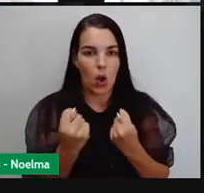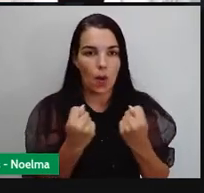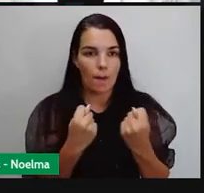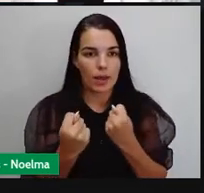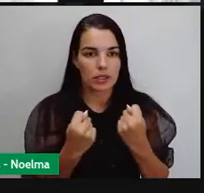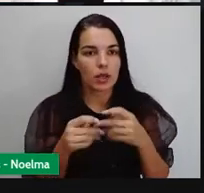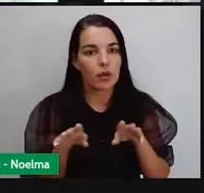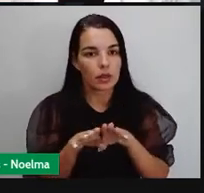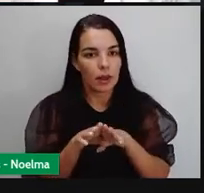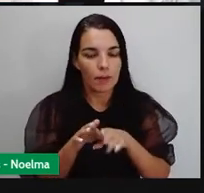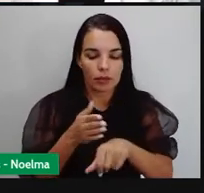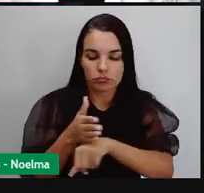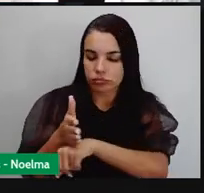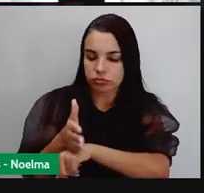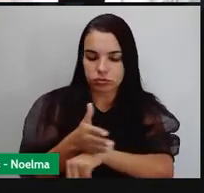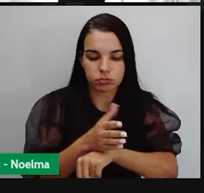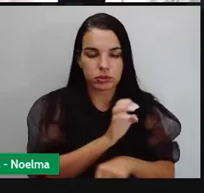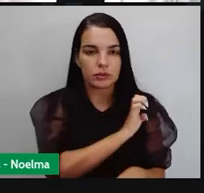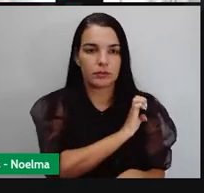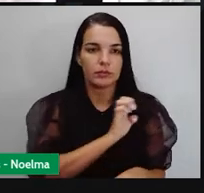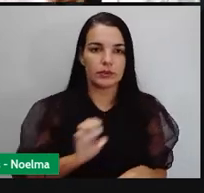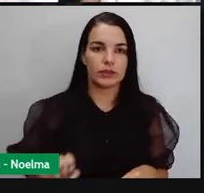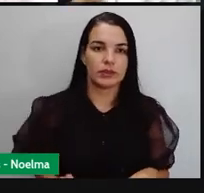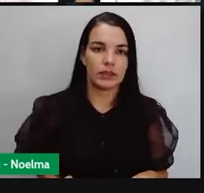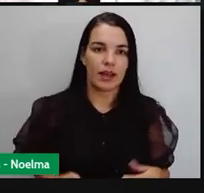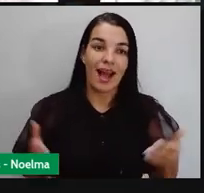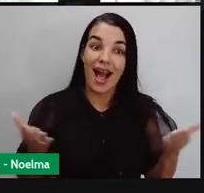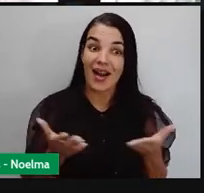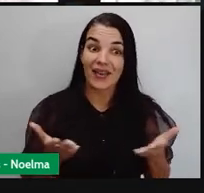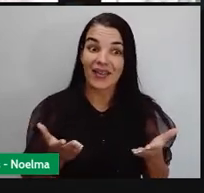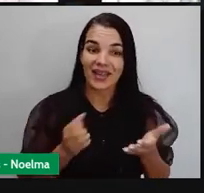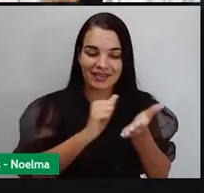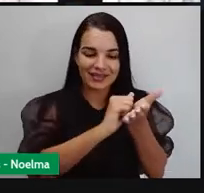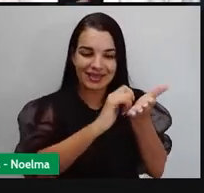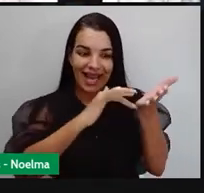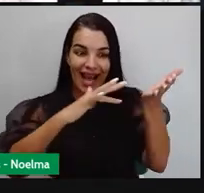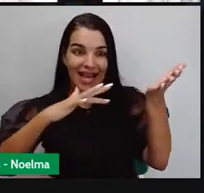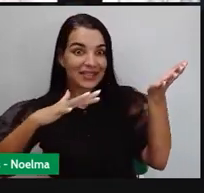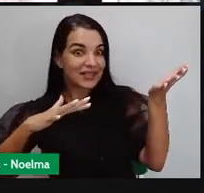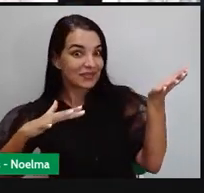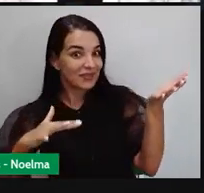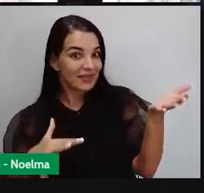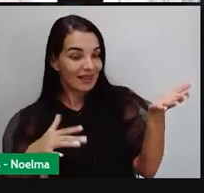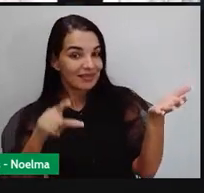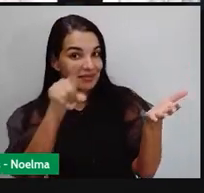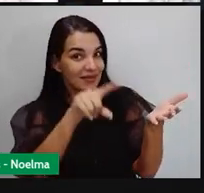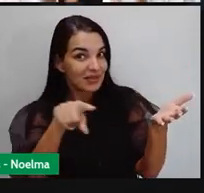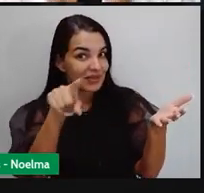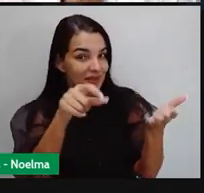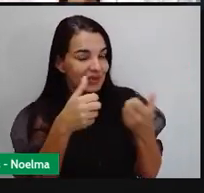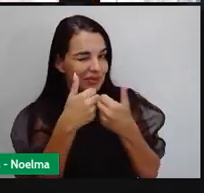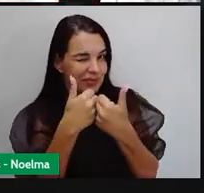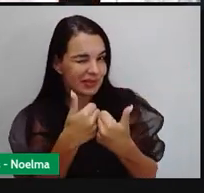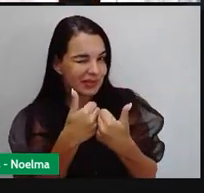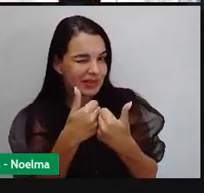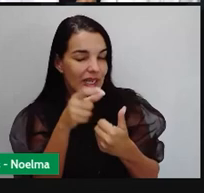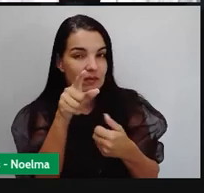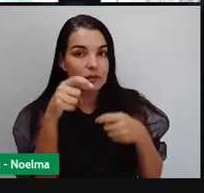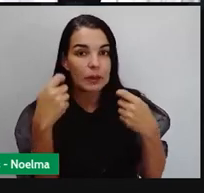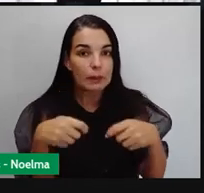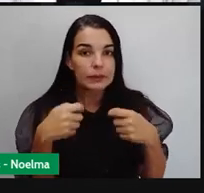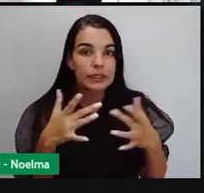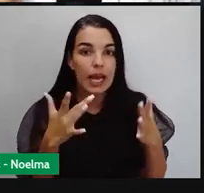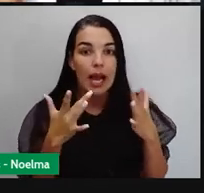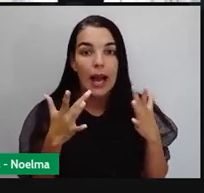intervencionismo estatal. E agora chegou a hora de vocês fazerem aquela tarefinha que eu sempre deixo. Vocês vão